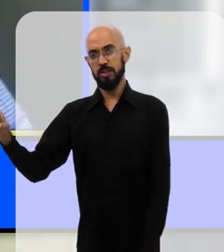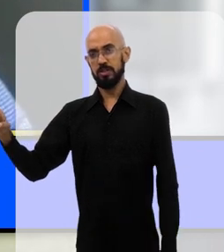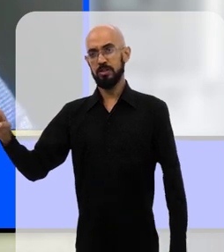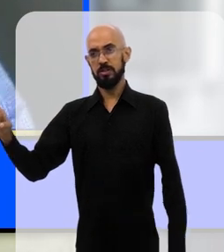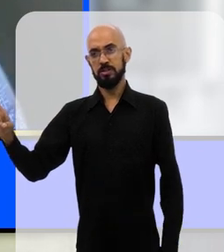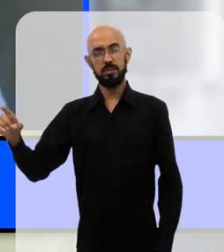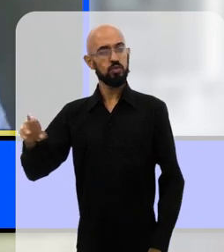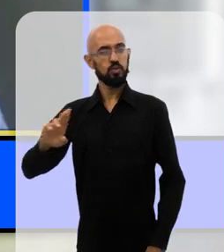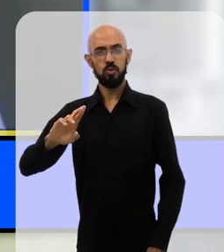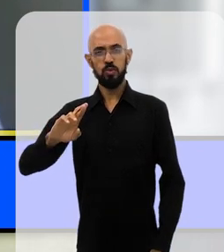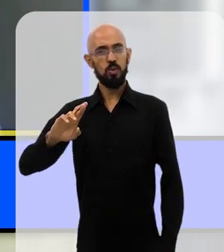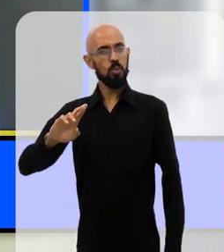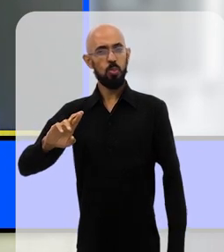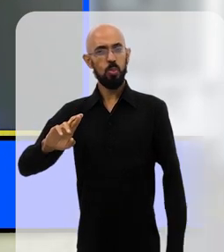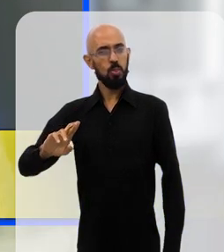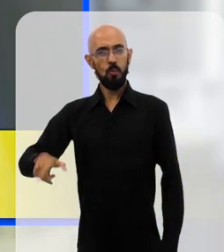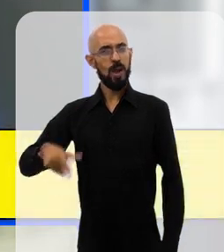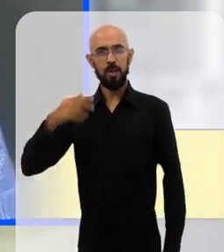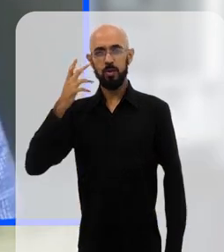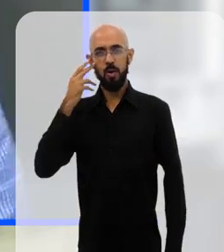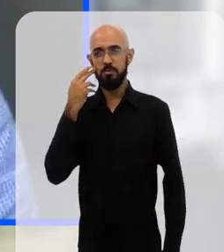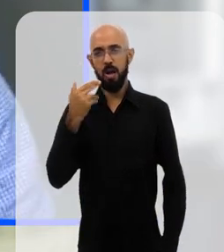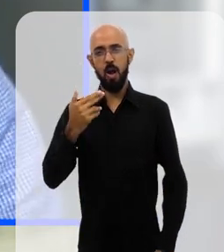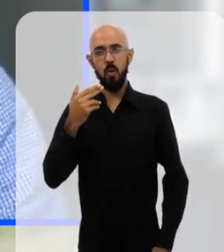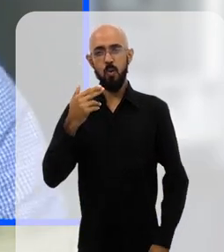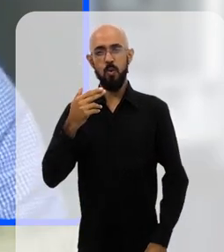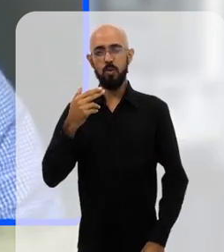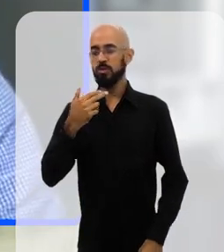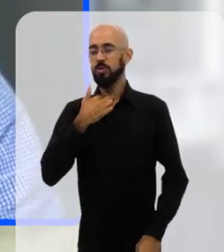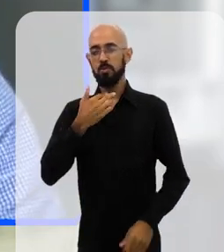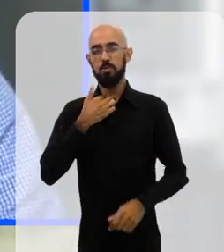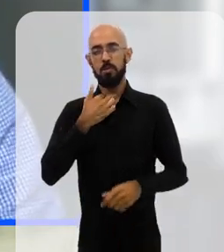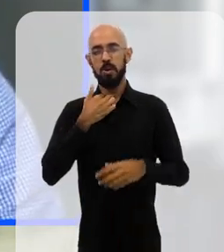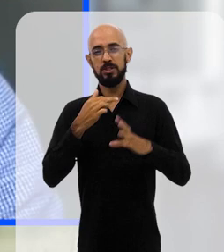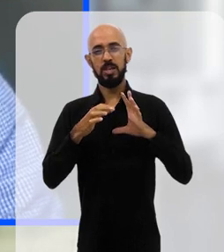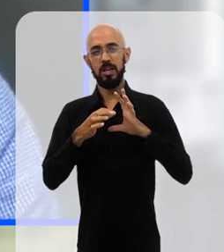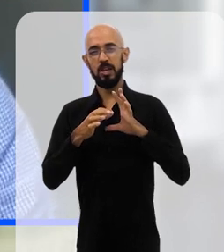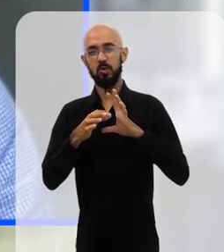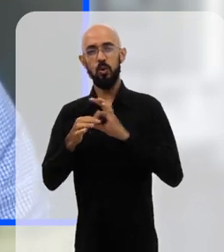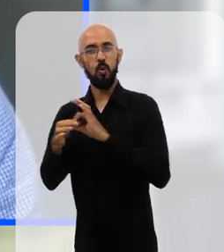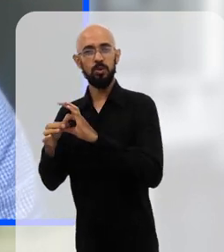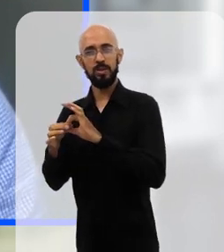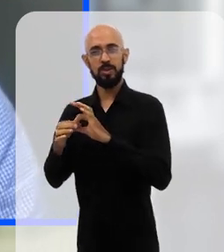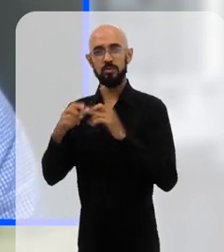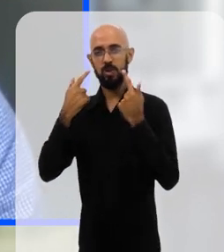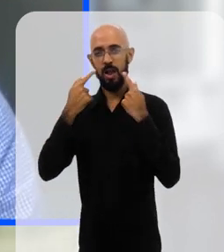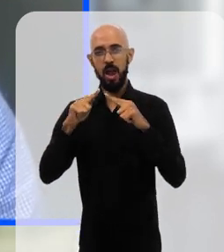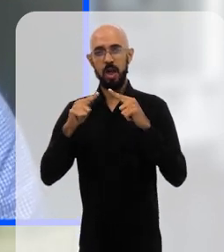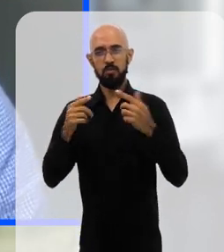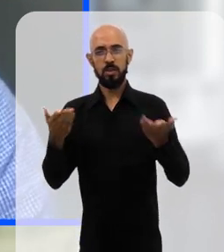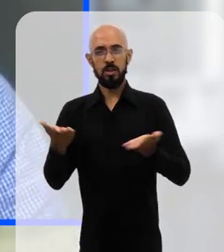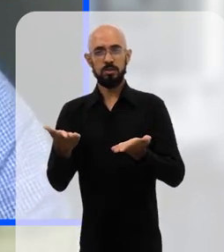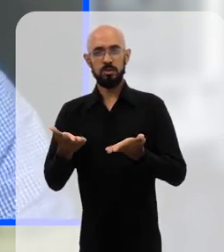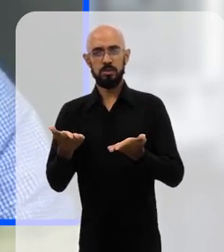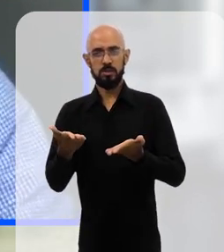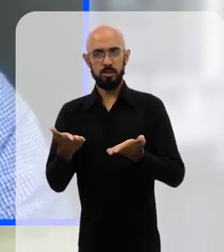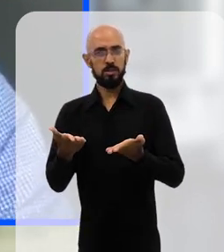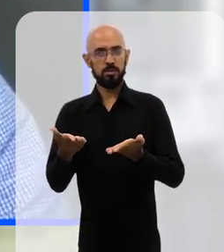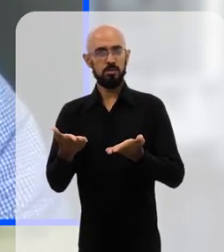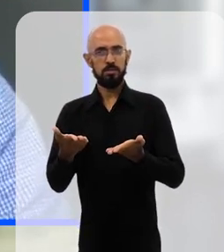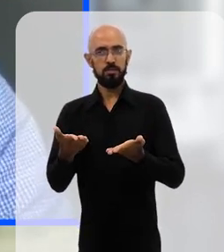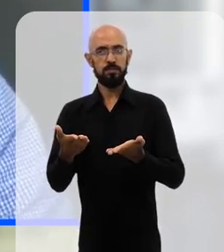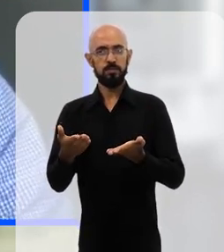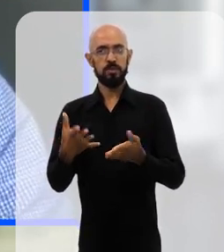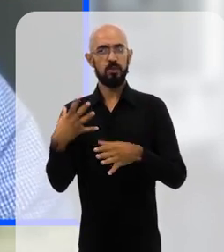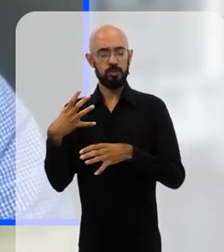isso não pode ser normal, né, isso não pode ser normalizado, né, um contexto tão grave, e um contexto como a